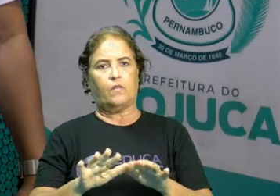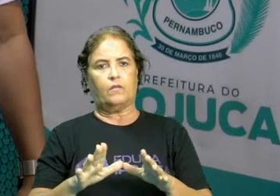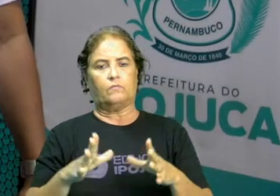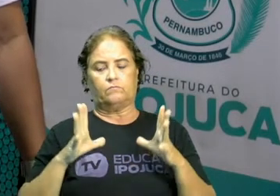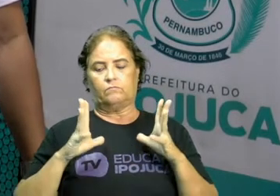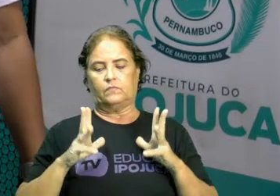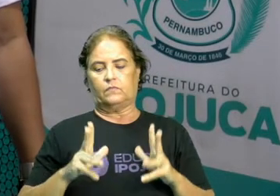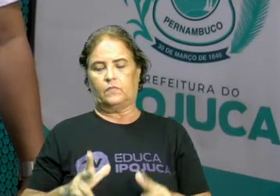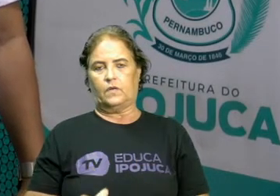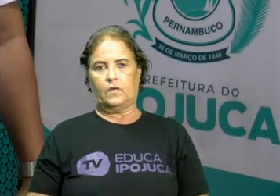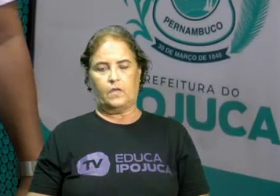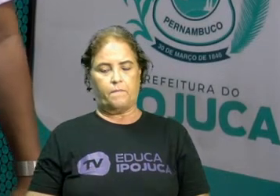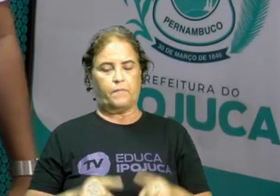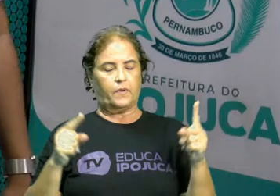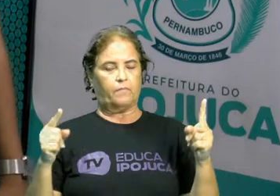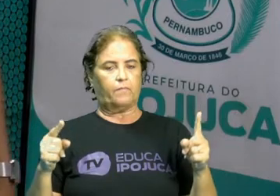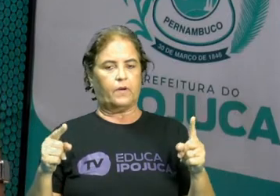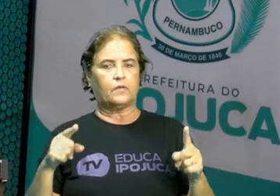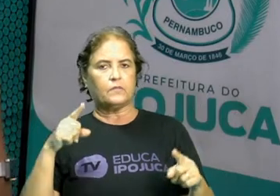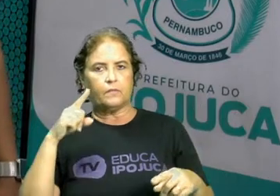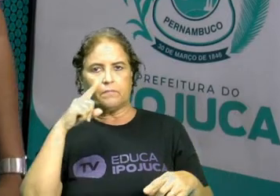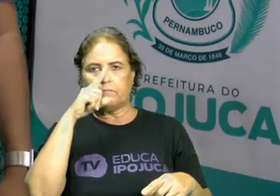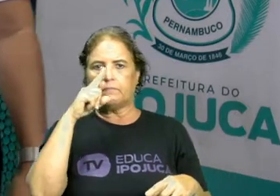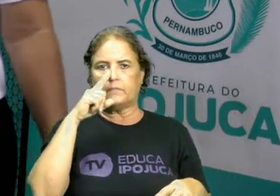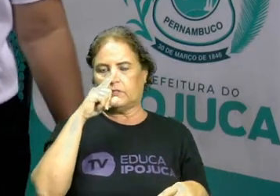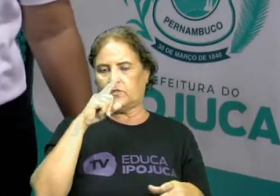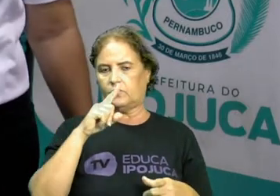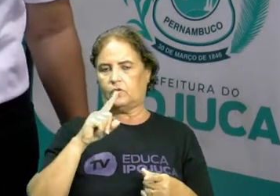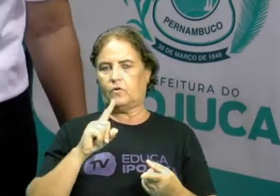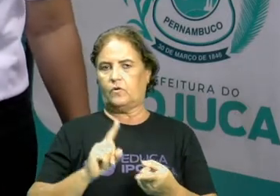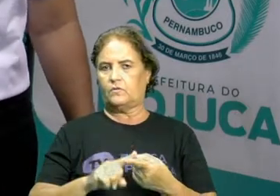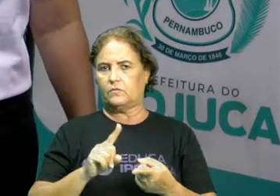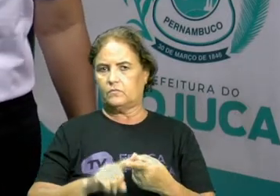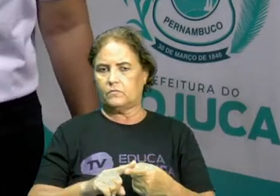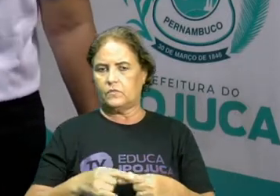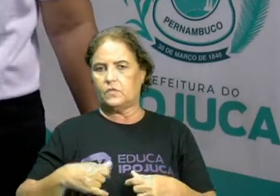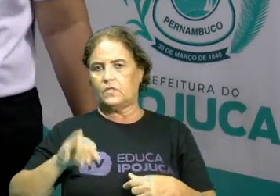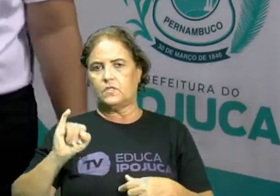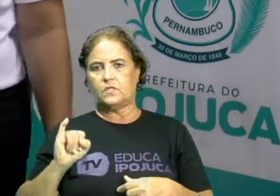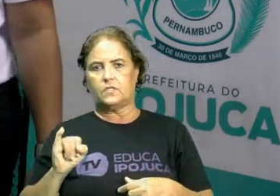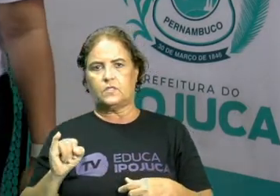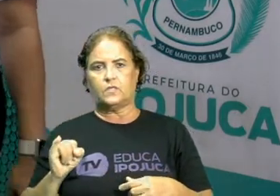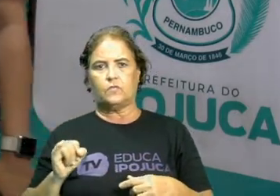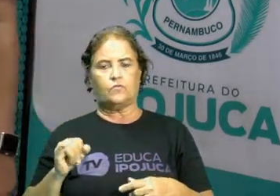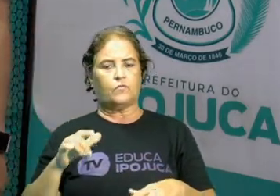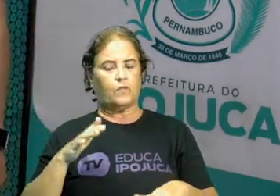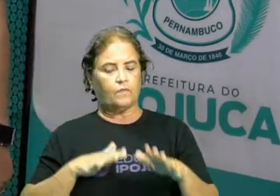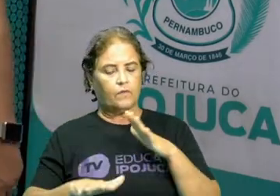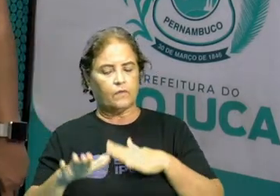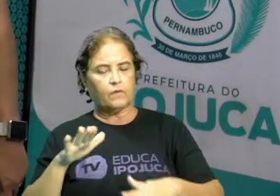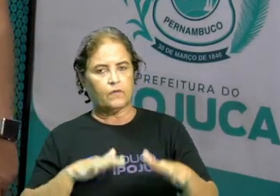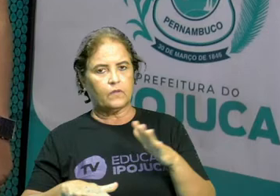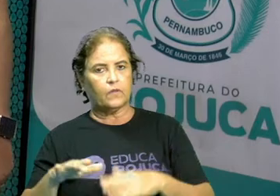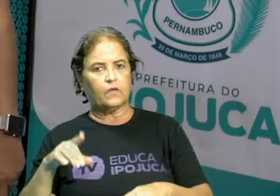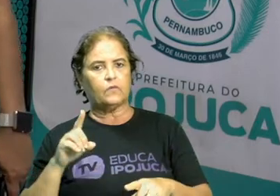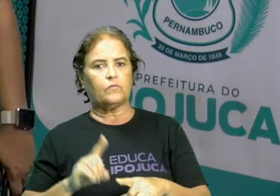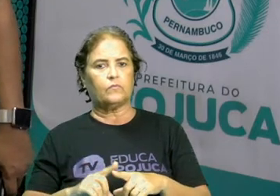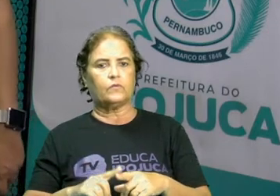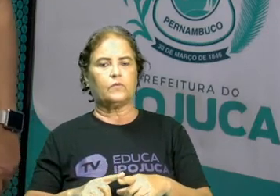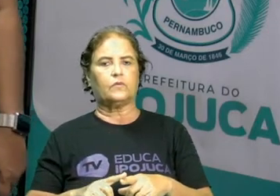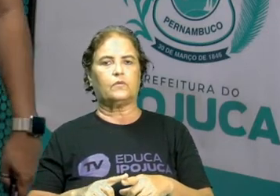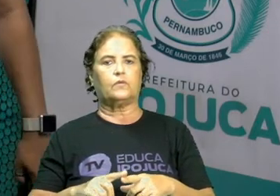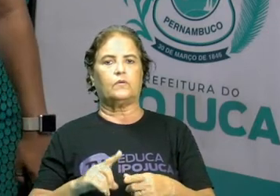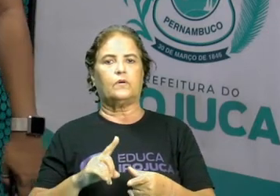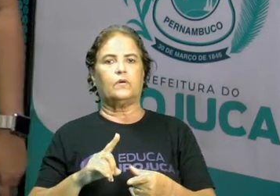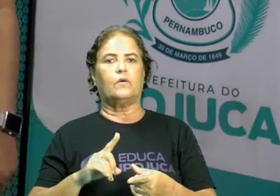ela gera resíduos nucleares. Que se não forem bem armazenados, podem acontecer acidentes. Então, eles pegam